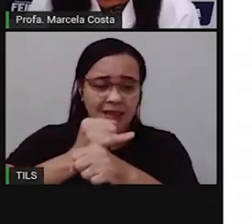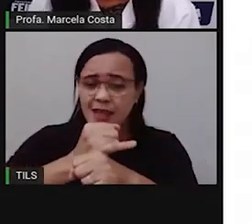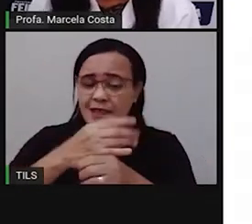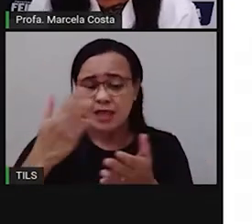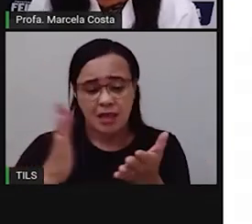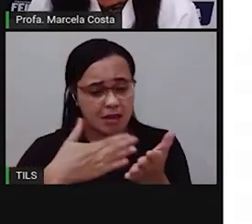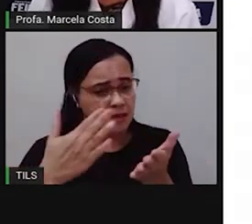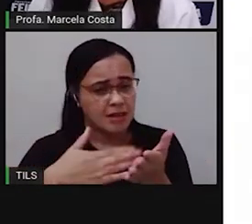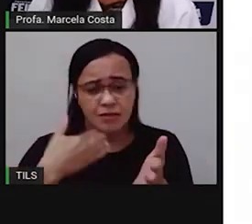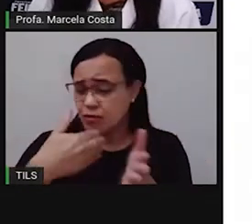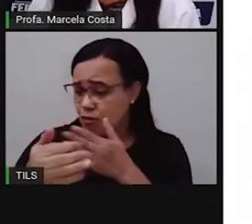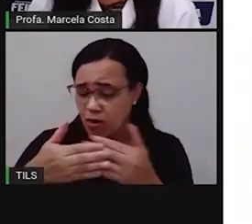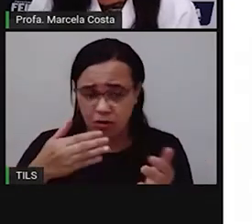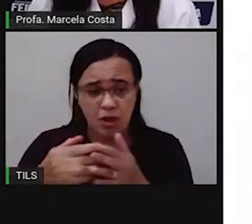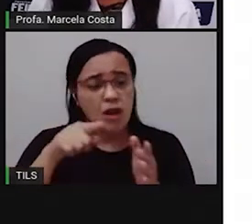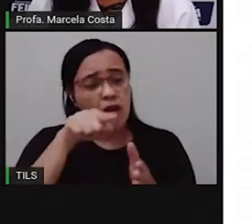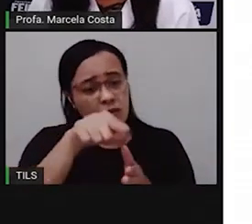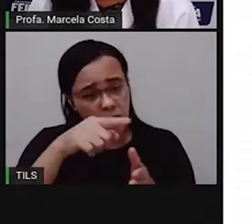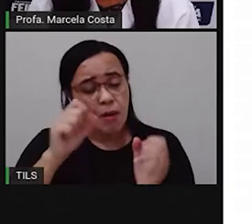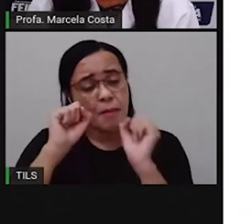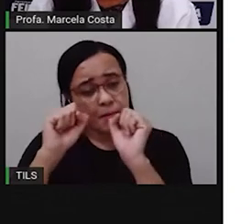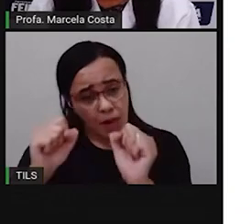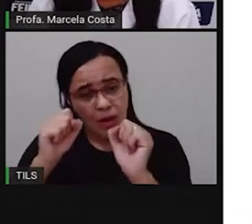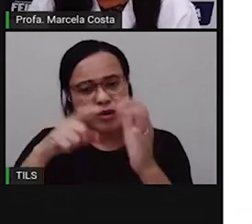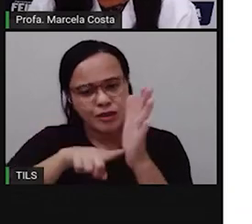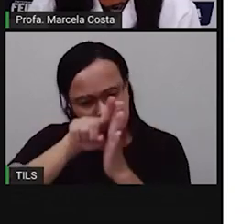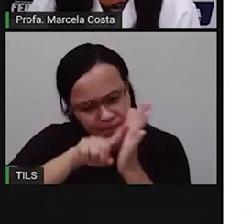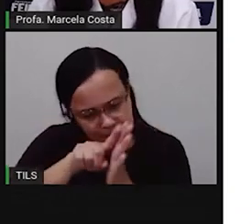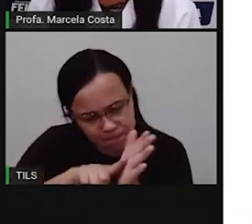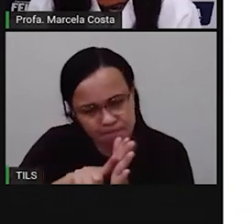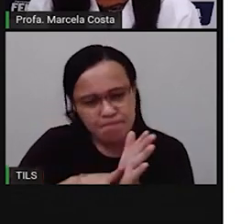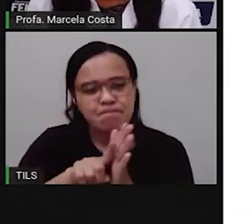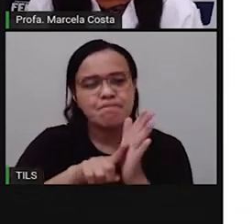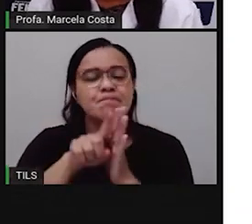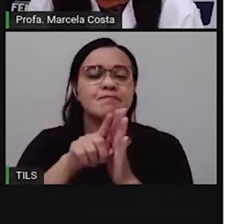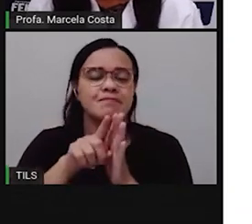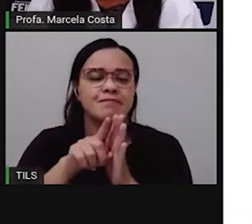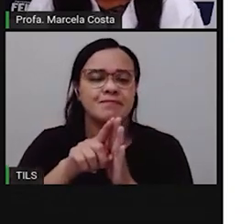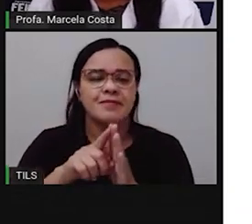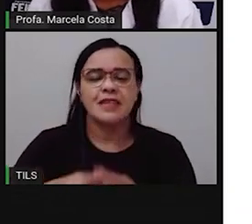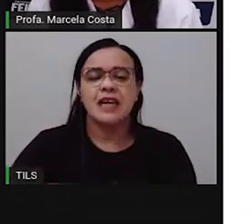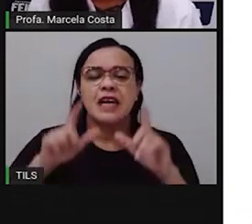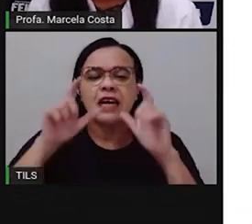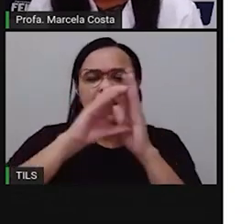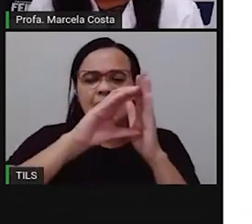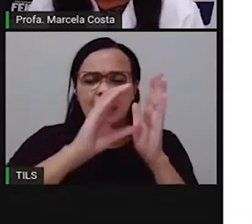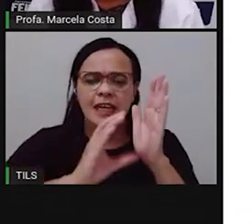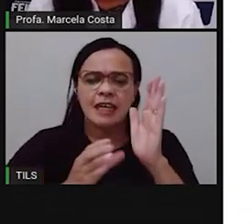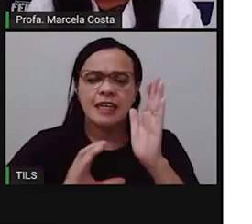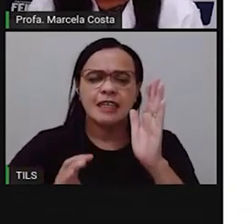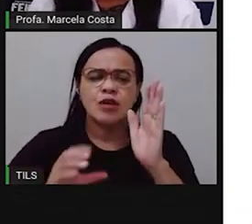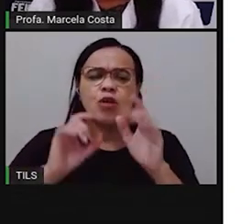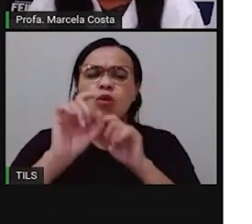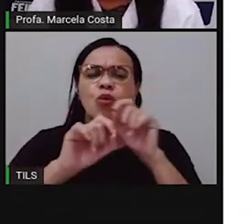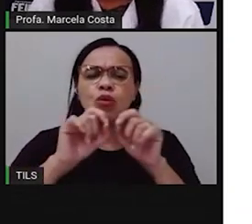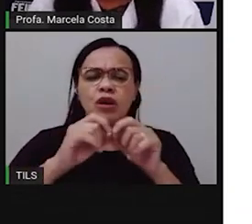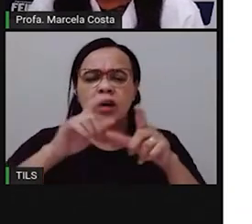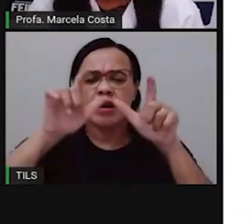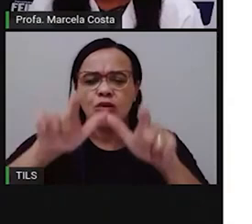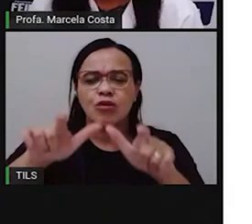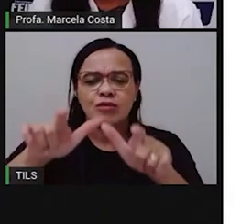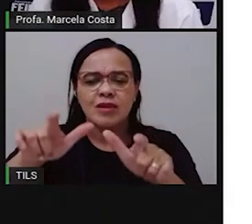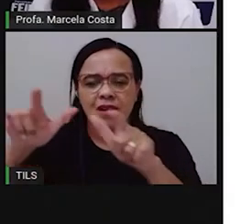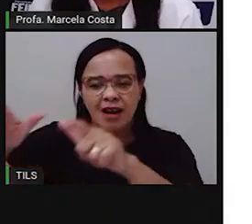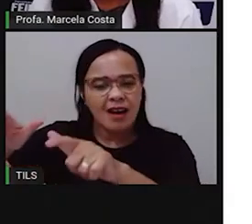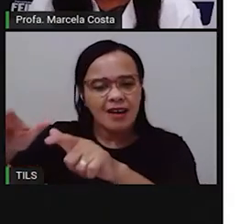Então, você vai observar as características dos locais. Nessa pesquisa, você vai observar as